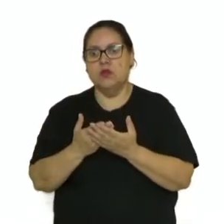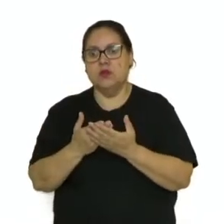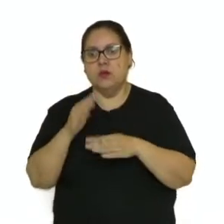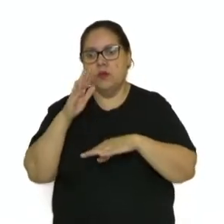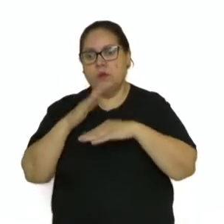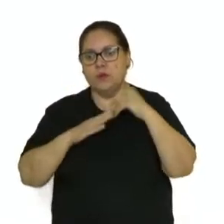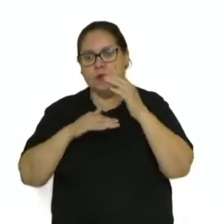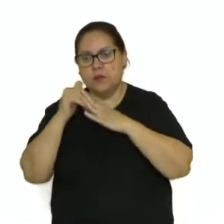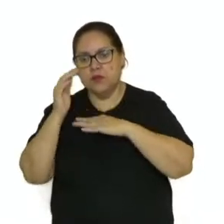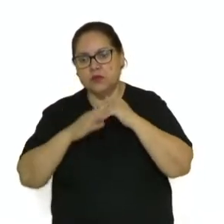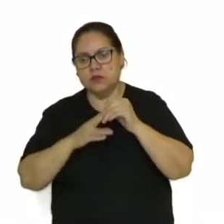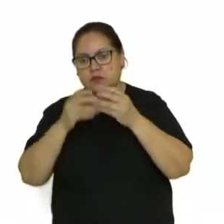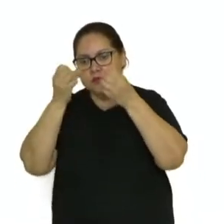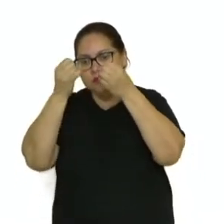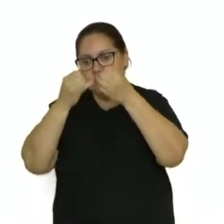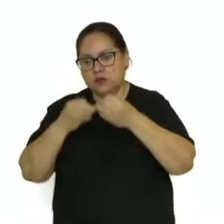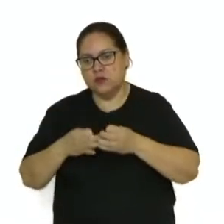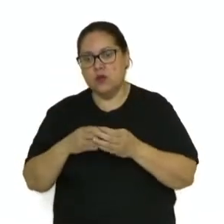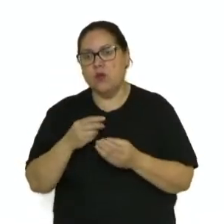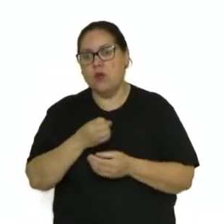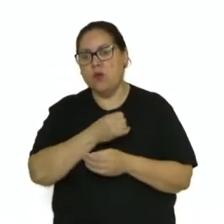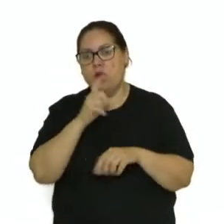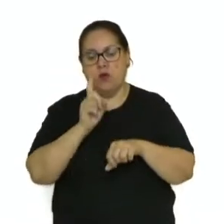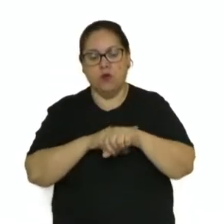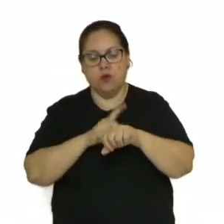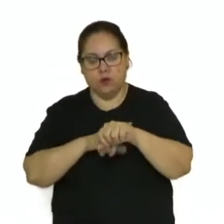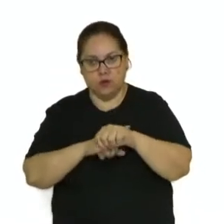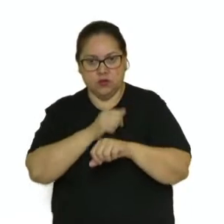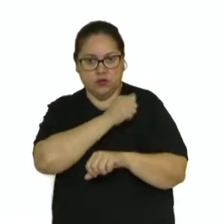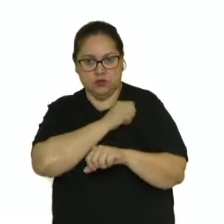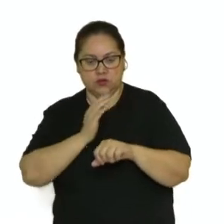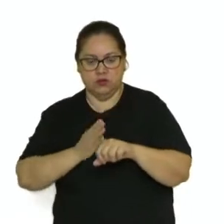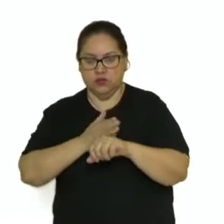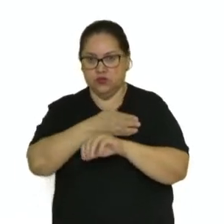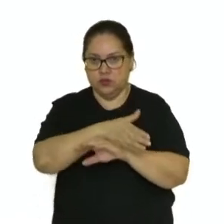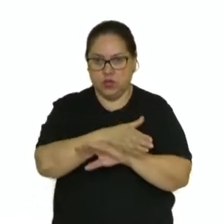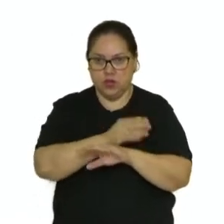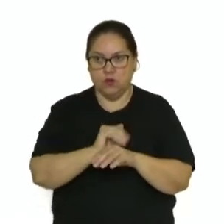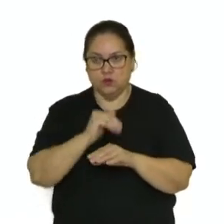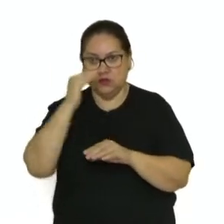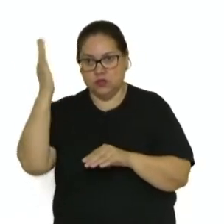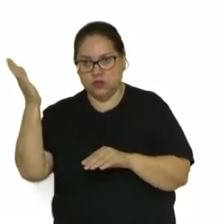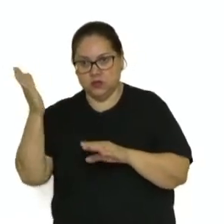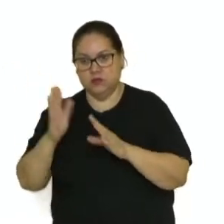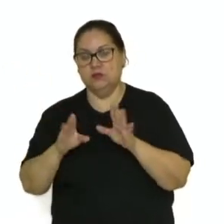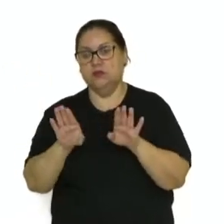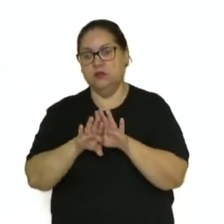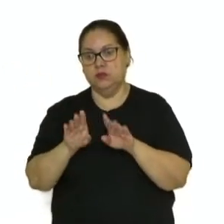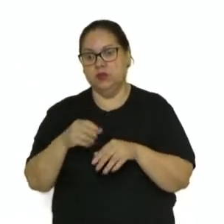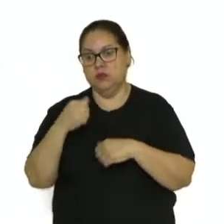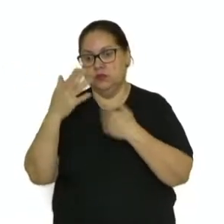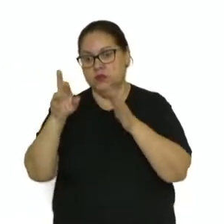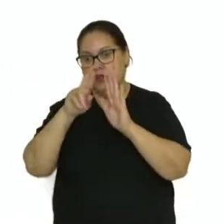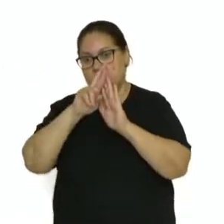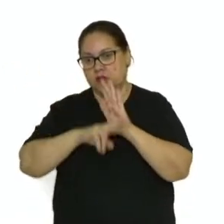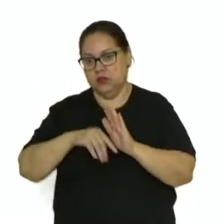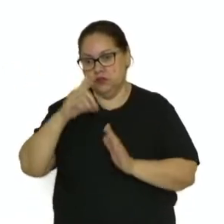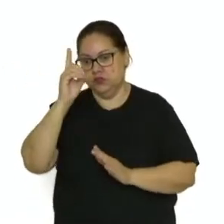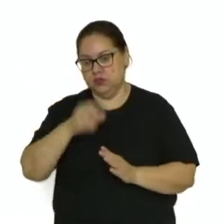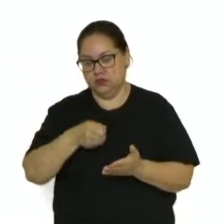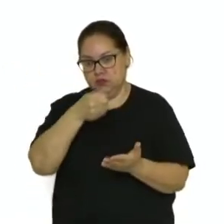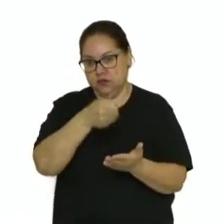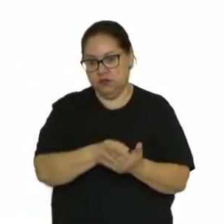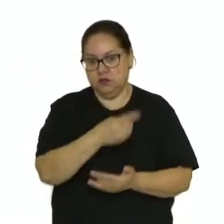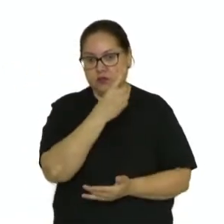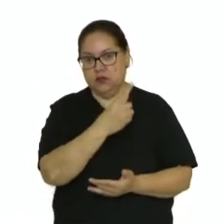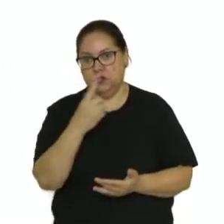prático que define, por exemplo, em quais horários os alunos devem chegar ou sair, assim como as demais regras, direitos e deveres